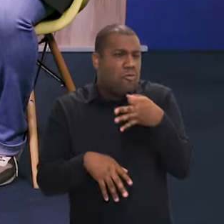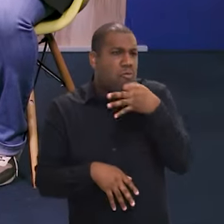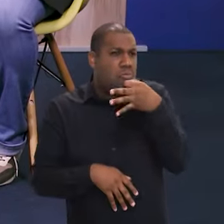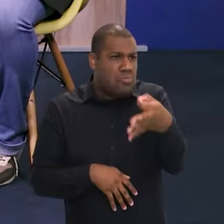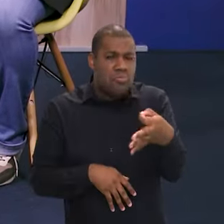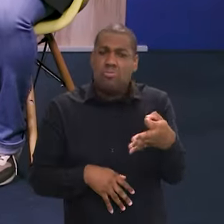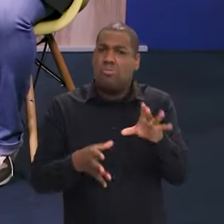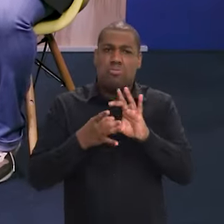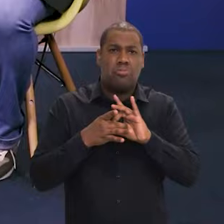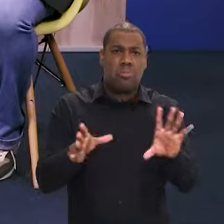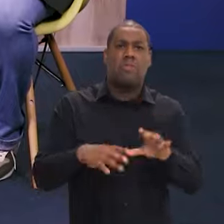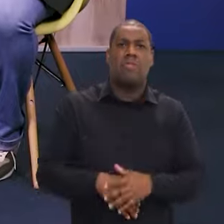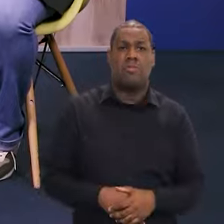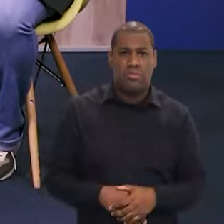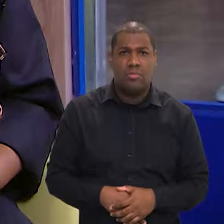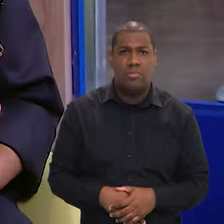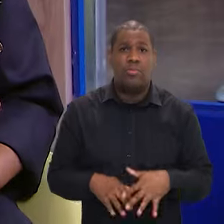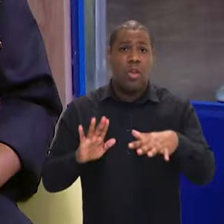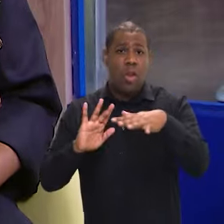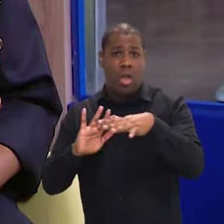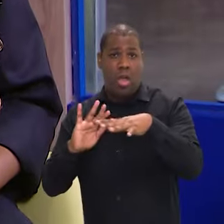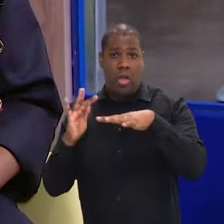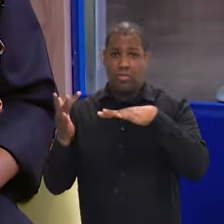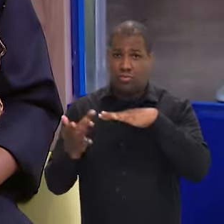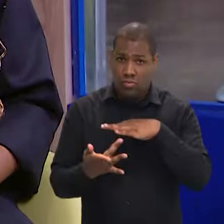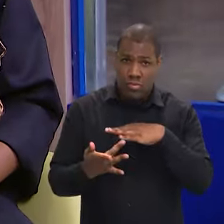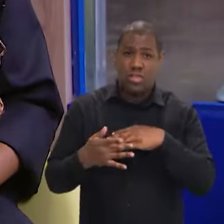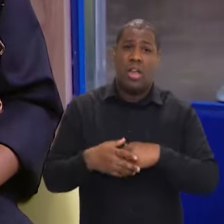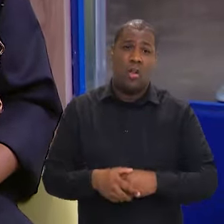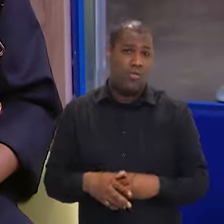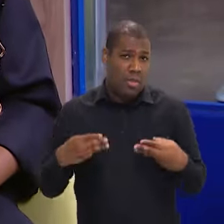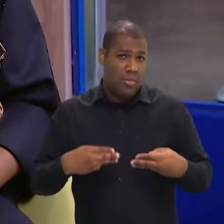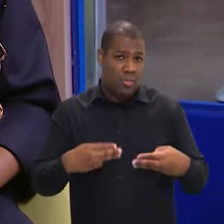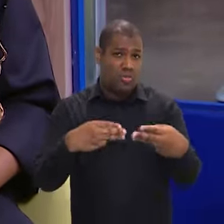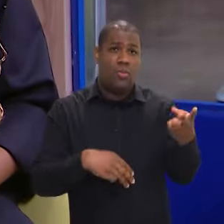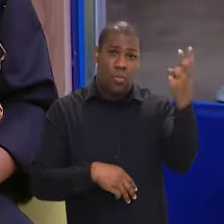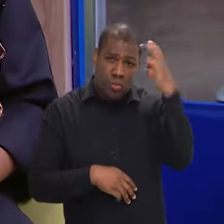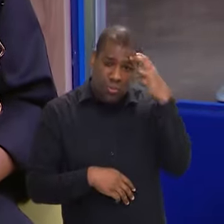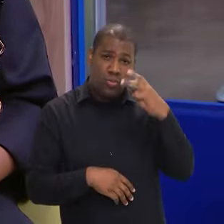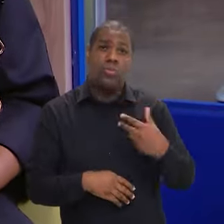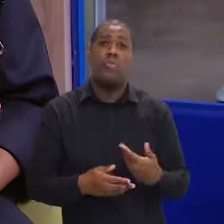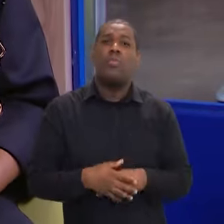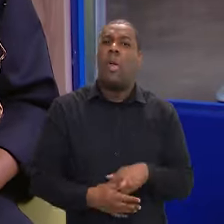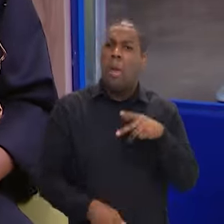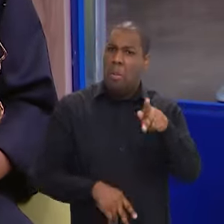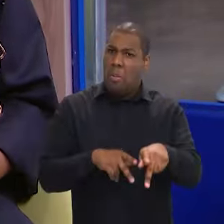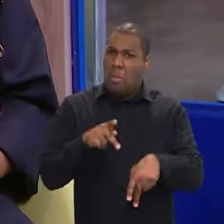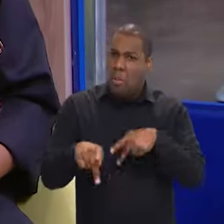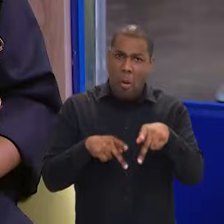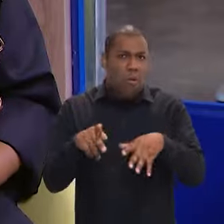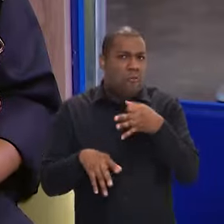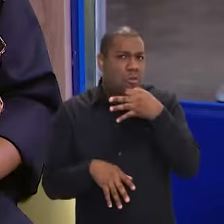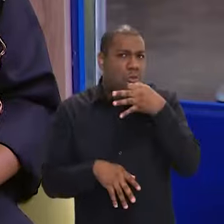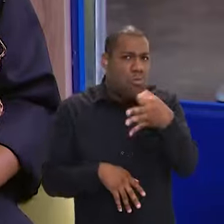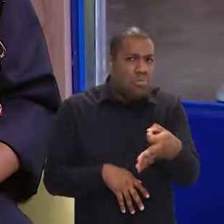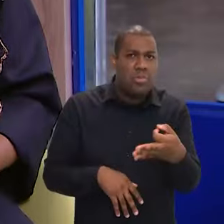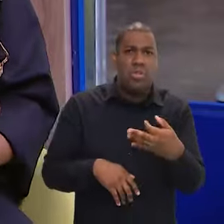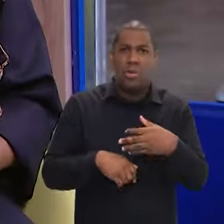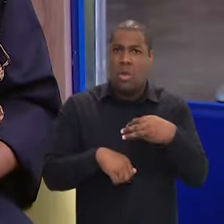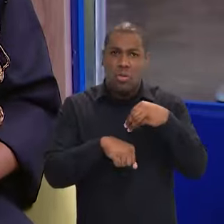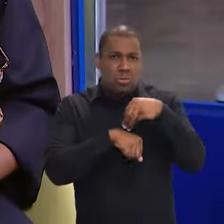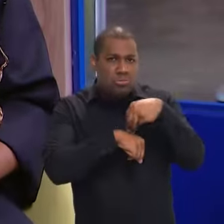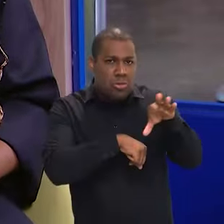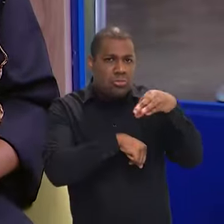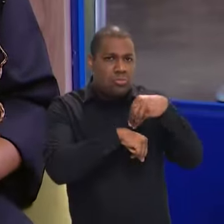para as pessoas participarem. Pois é, gente, olha, nas nossas redes de comunicação do Ministério da Cultura, participem, aliás, todos